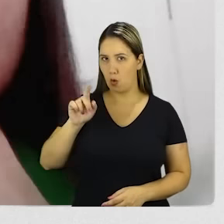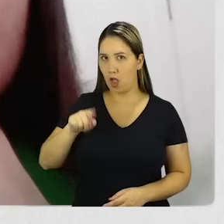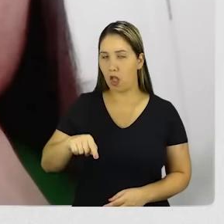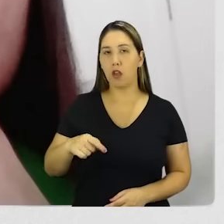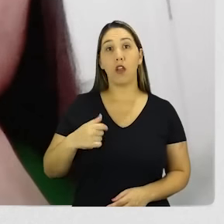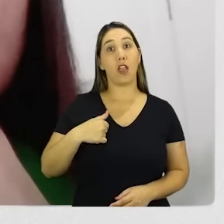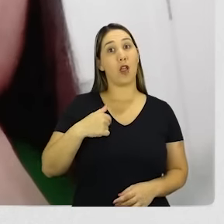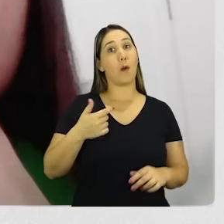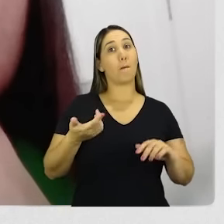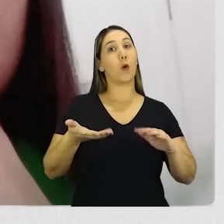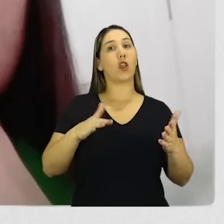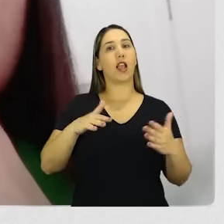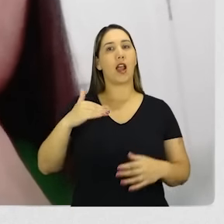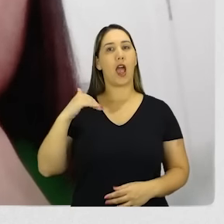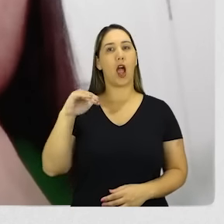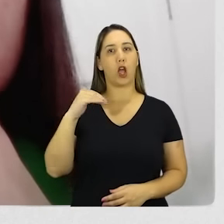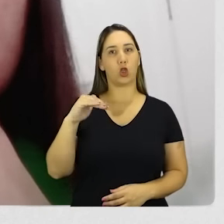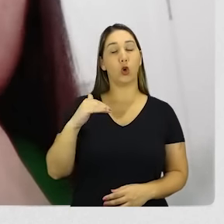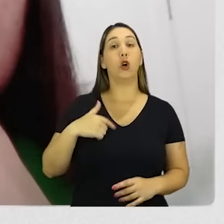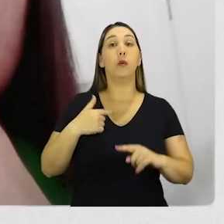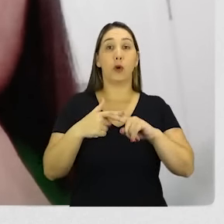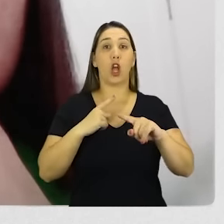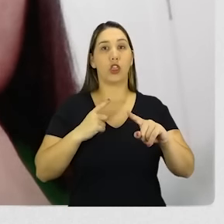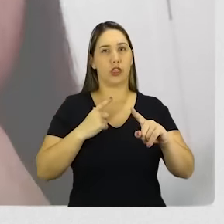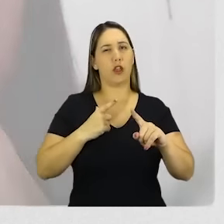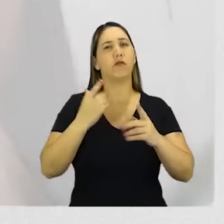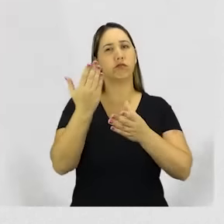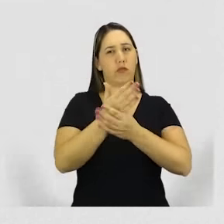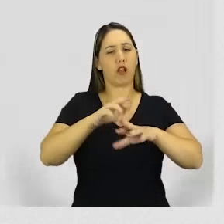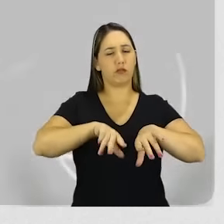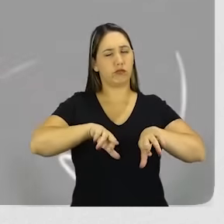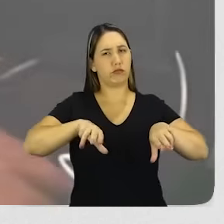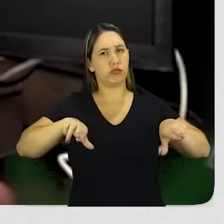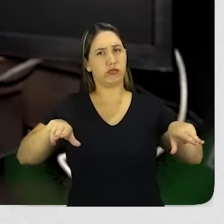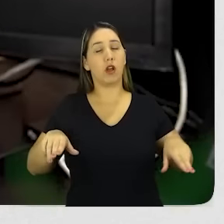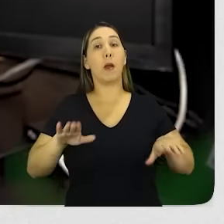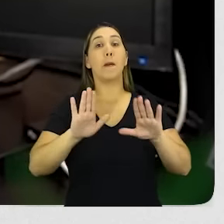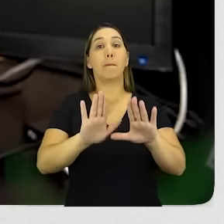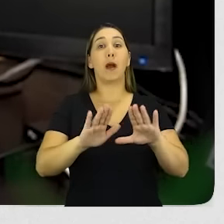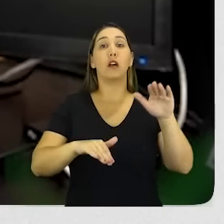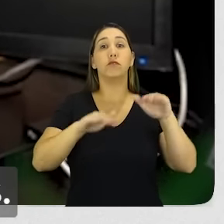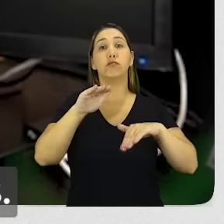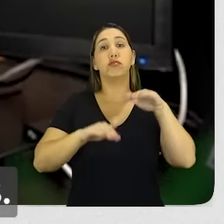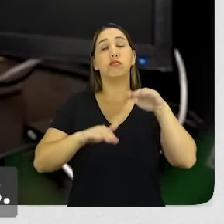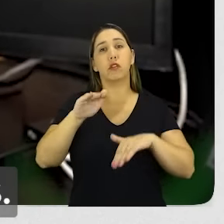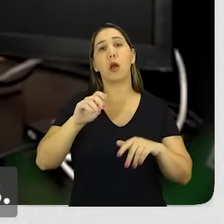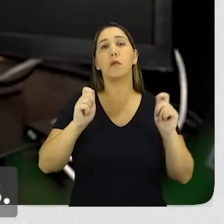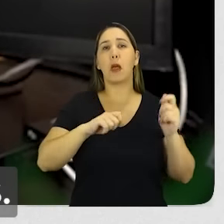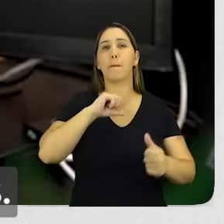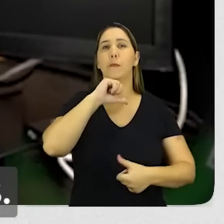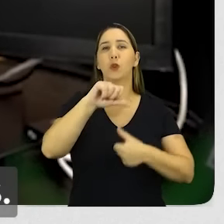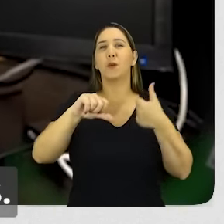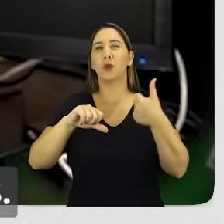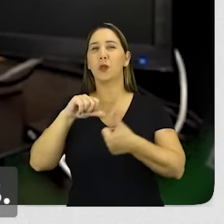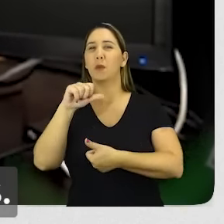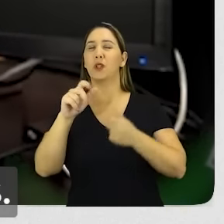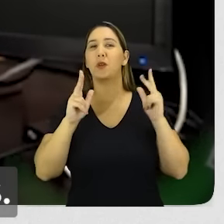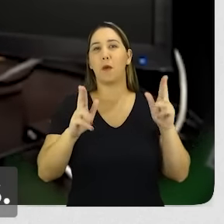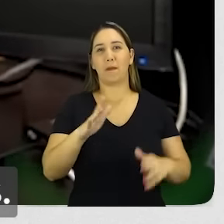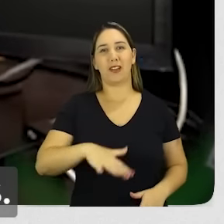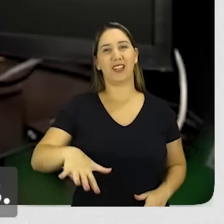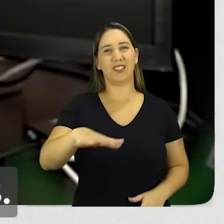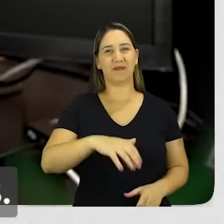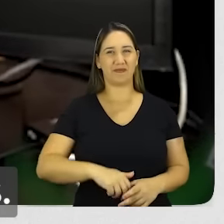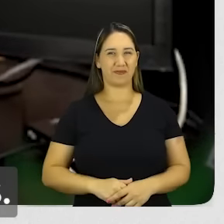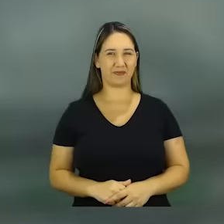Na verdade, eu considero moderado. Tem uma cadeira bem diversificada. A gente vai modelando ele conforme o mercado vai